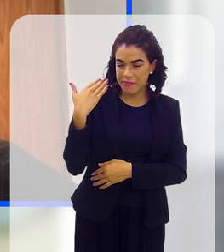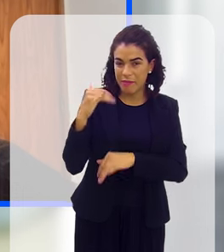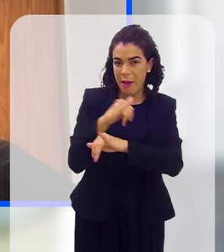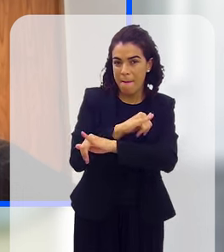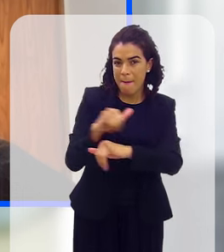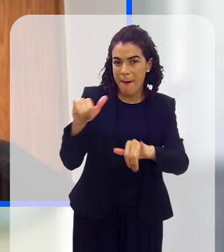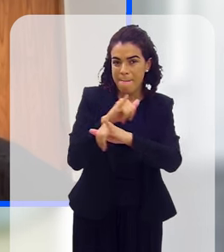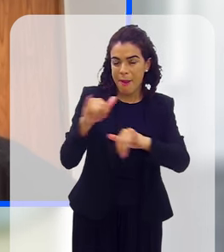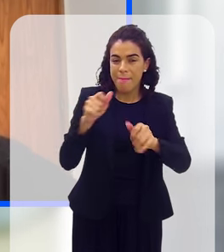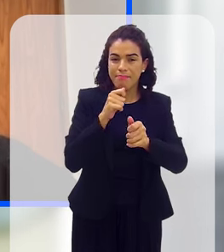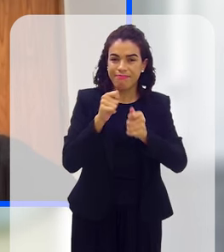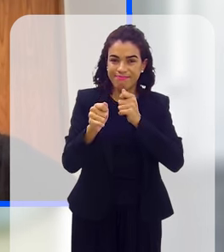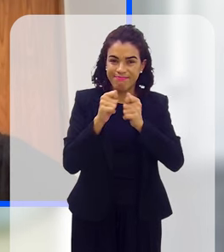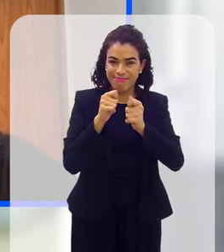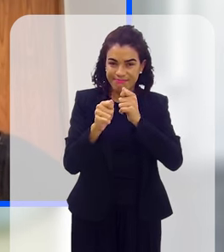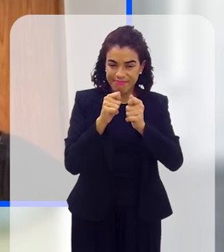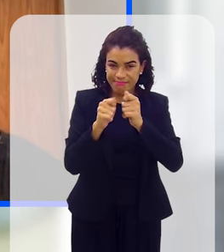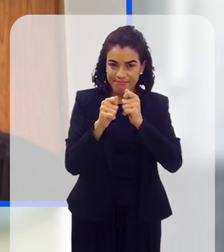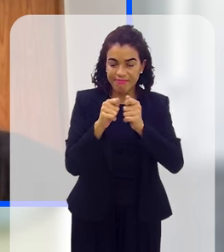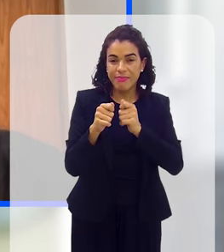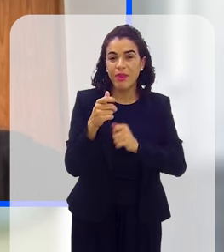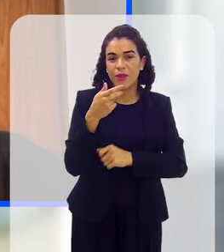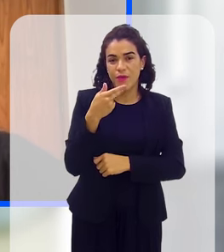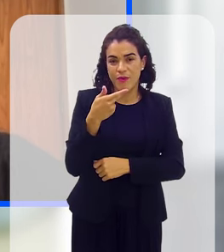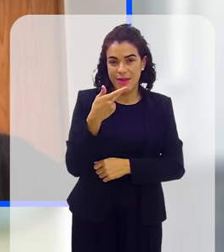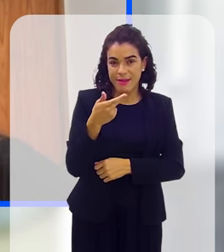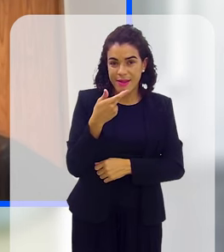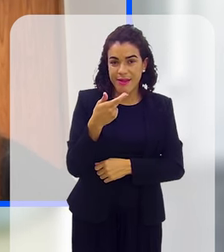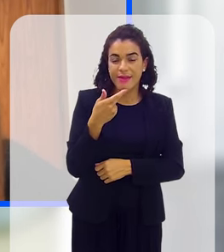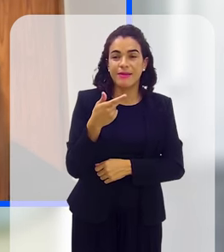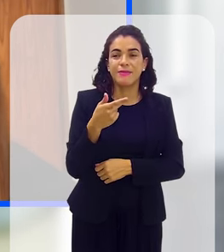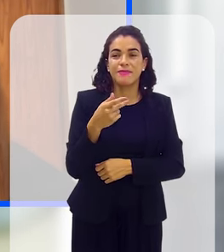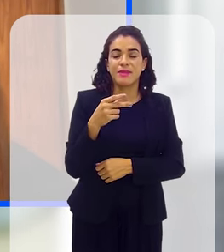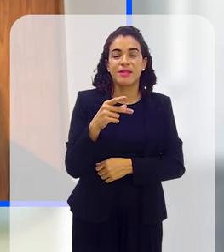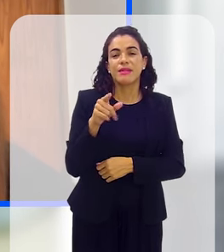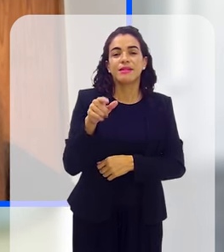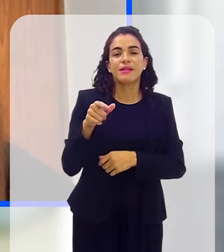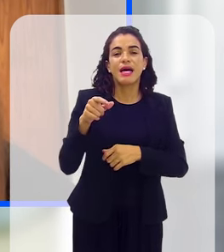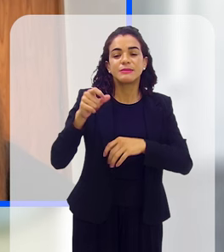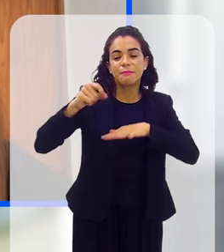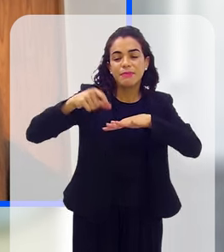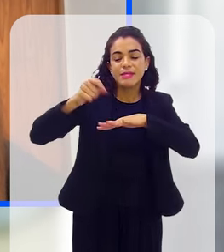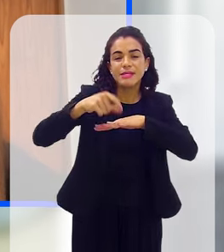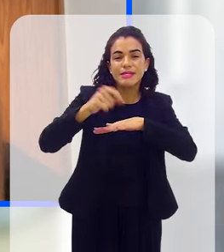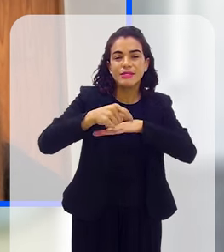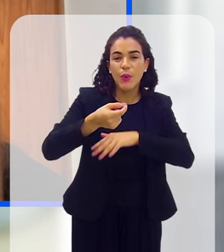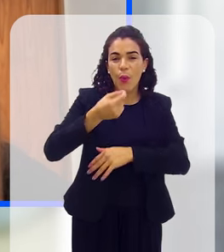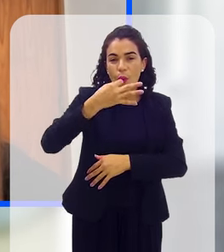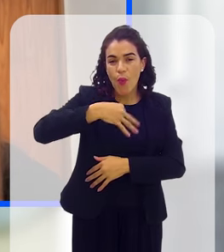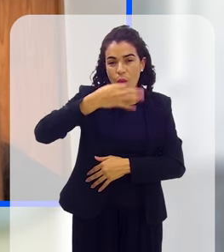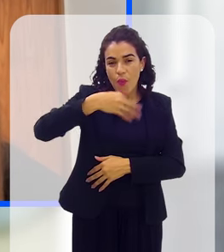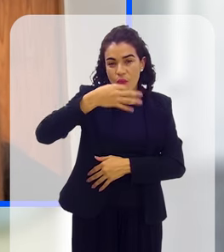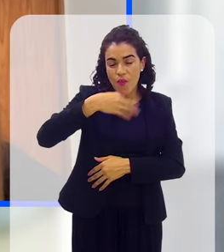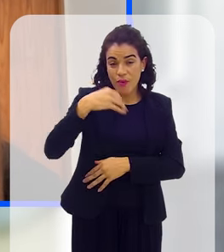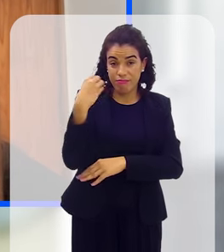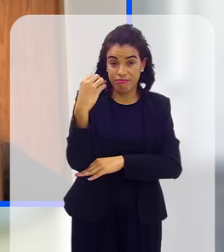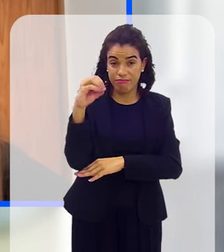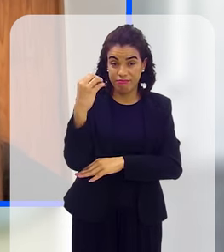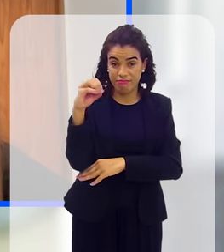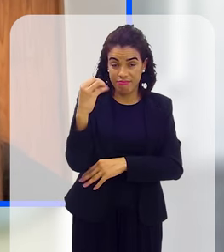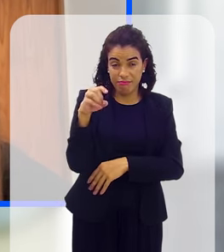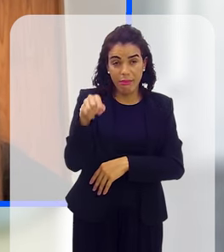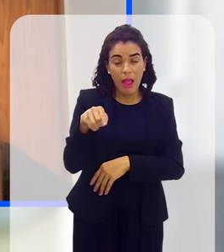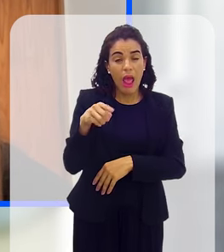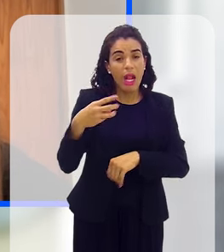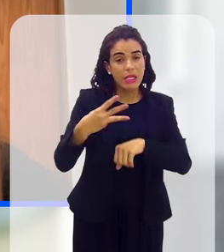imprensa. Esse que eu citei no início da abertura das vinícolas lá no Rio Grande do Sul, eram trabalhadores